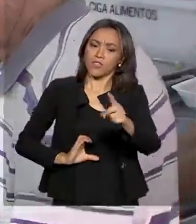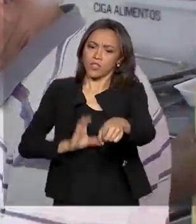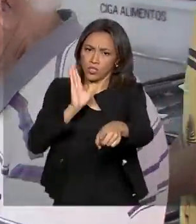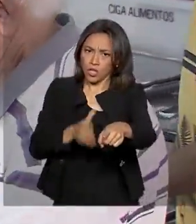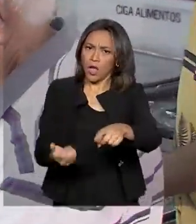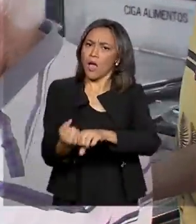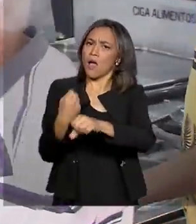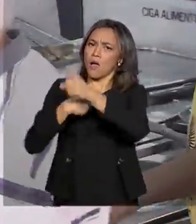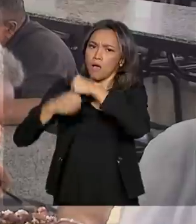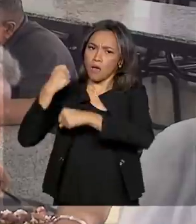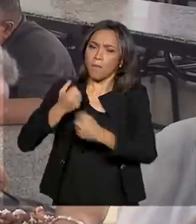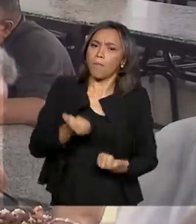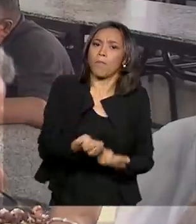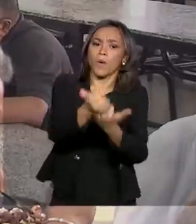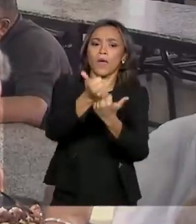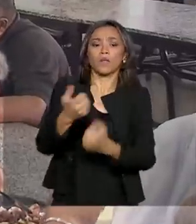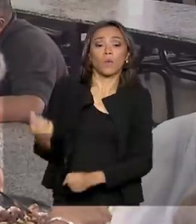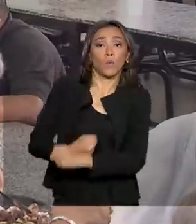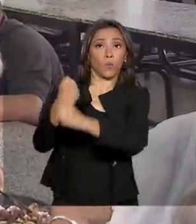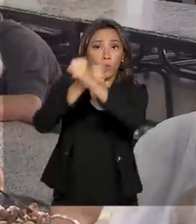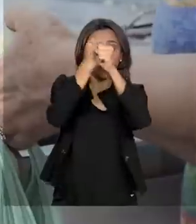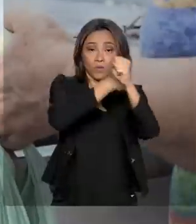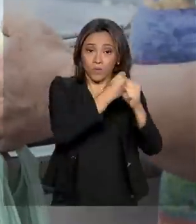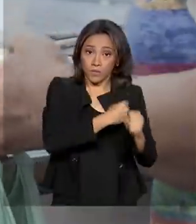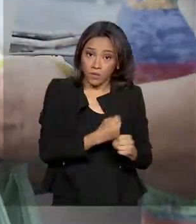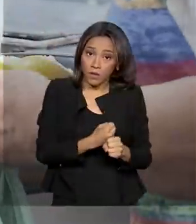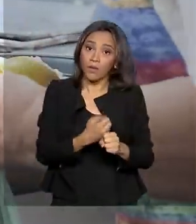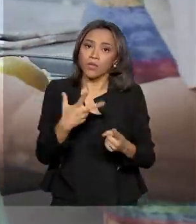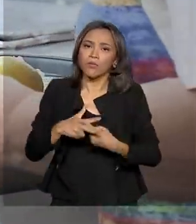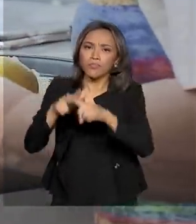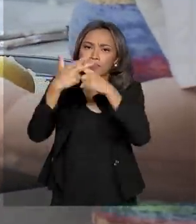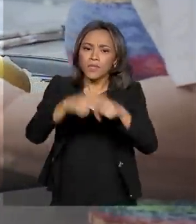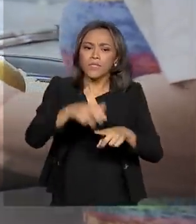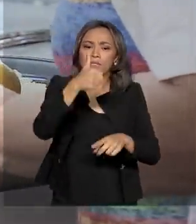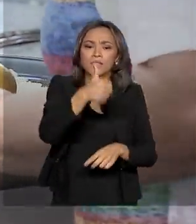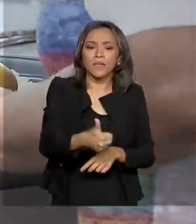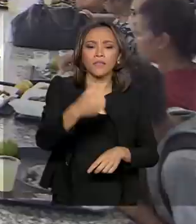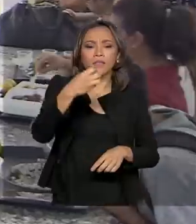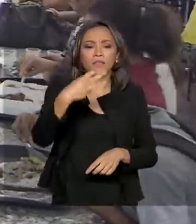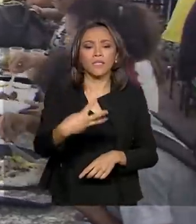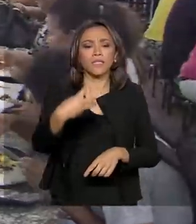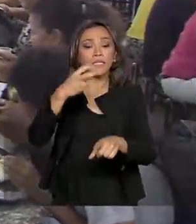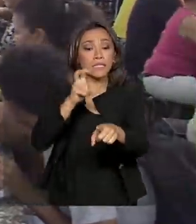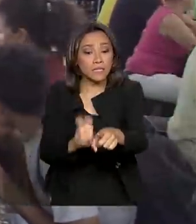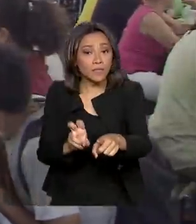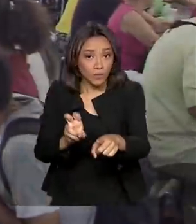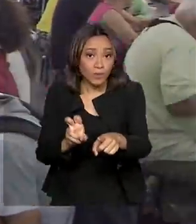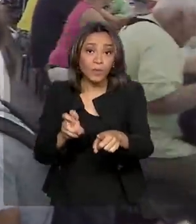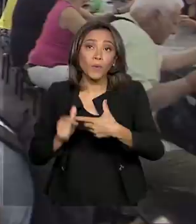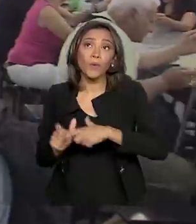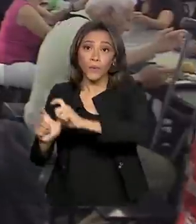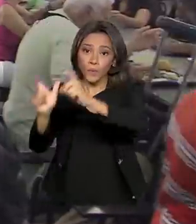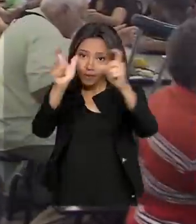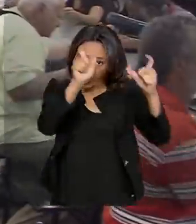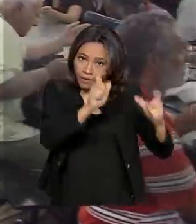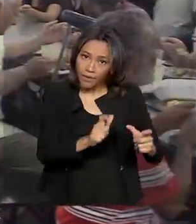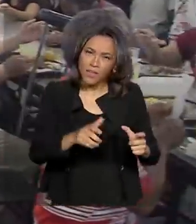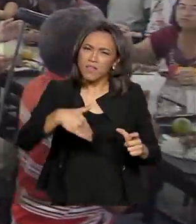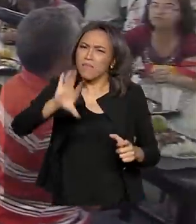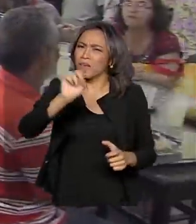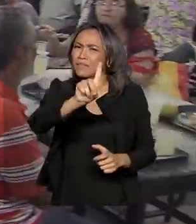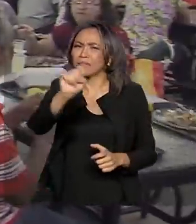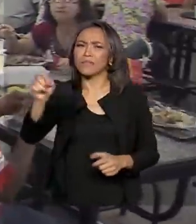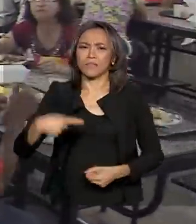apoiado a construção e modernização de 135 espaços desse tipo em mais de 100